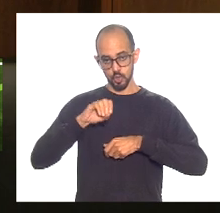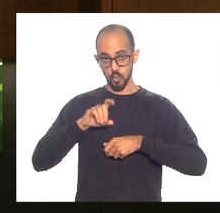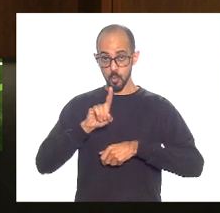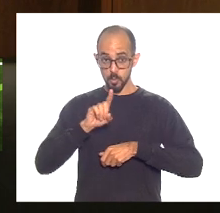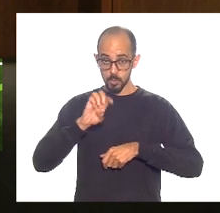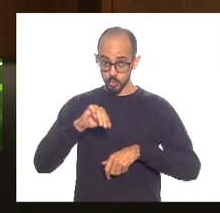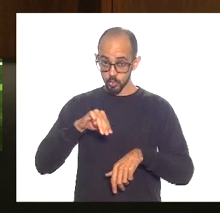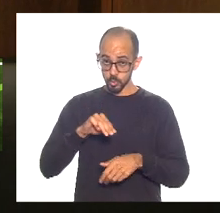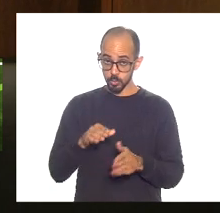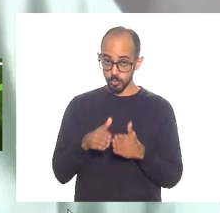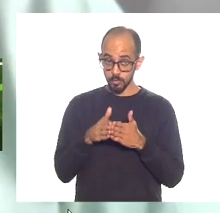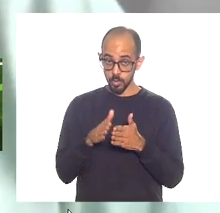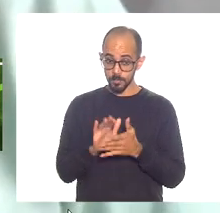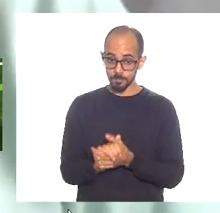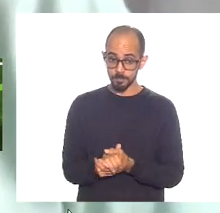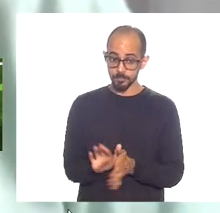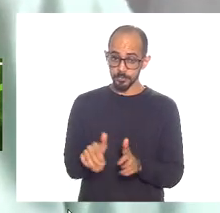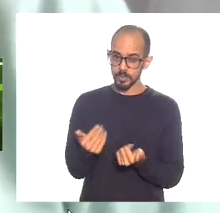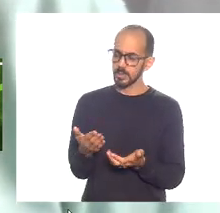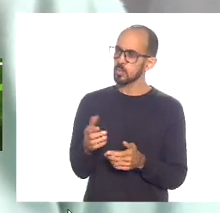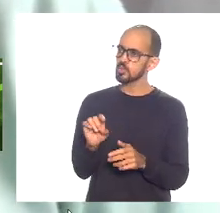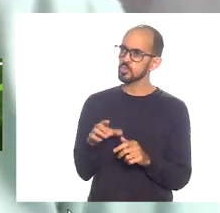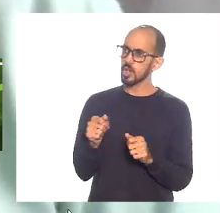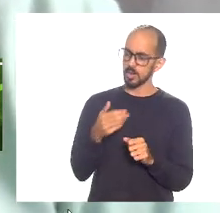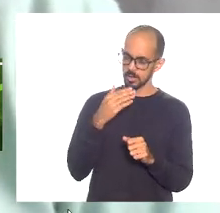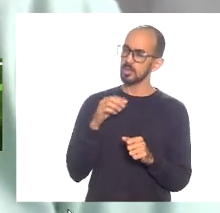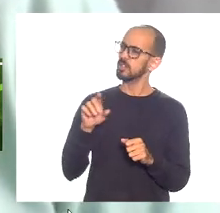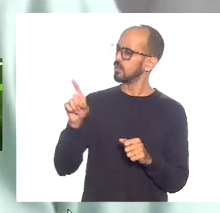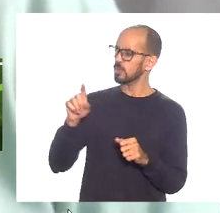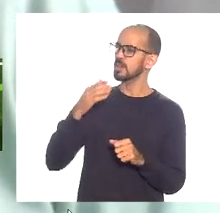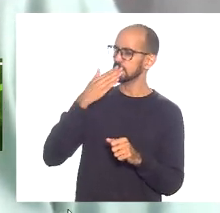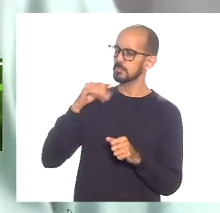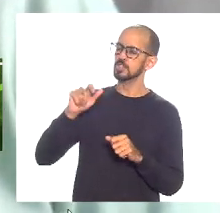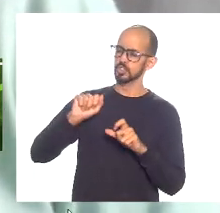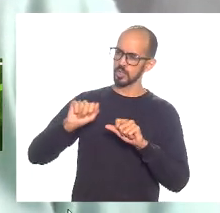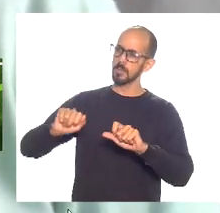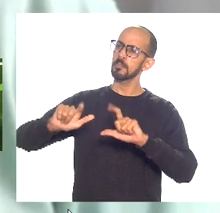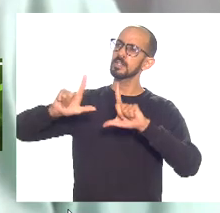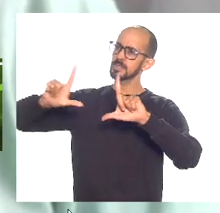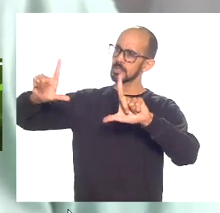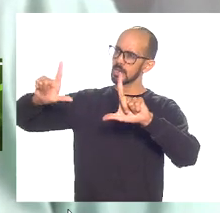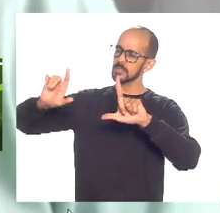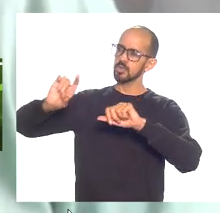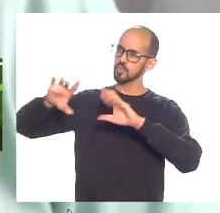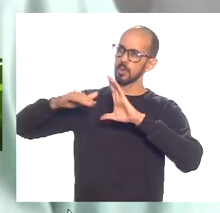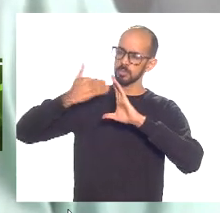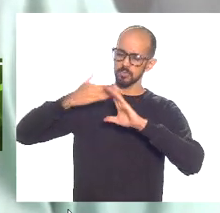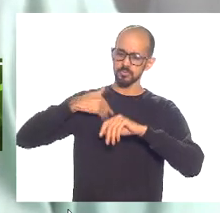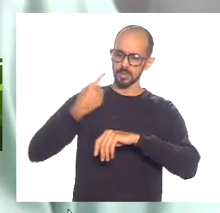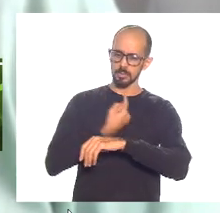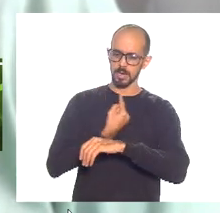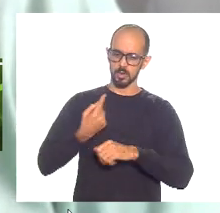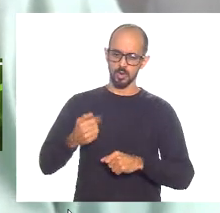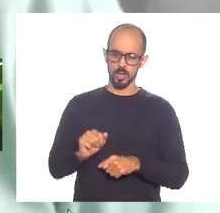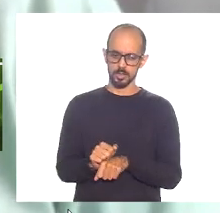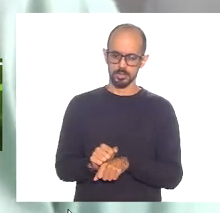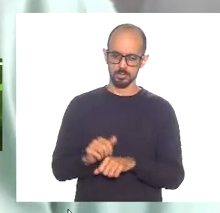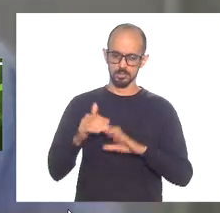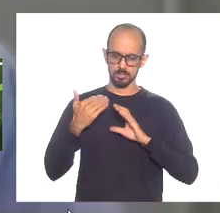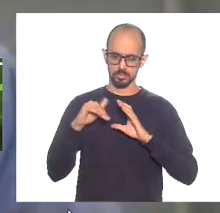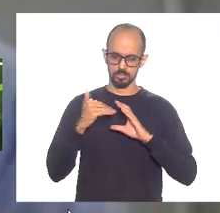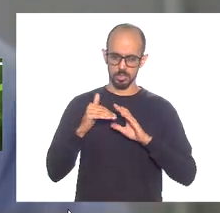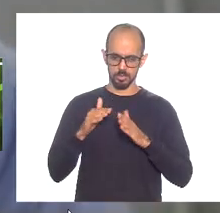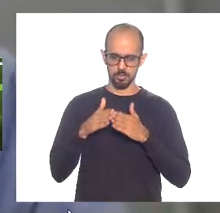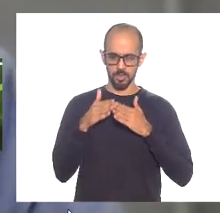eu ia pedir justamente isso para essa apresentação de doutor Mauro Osório eu sou enviado para nós por favor pelo nosso e-mail